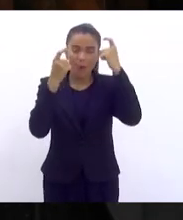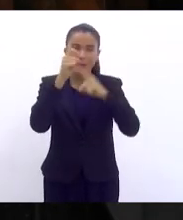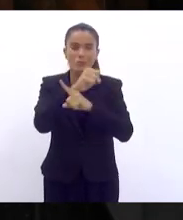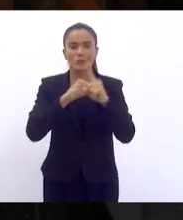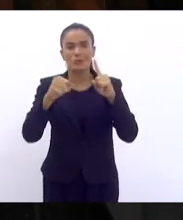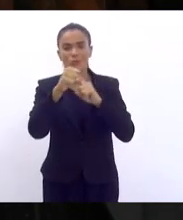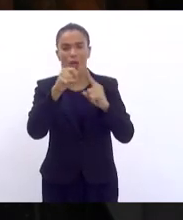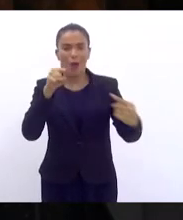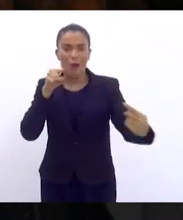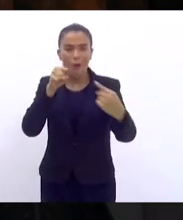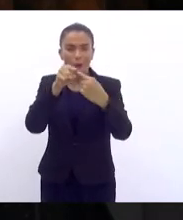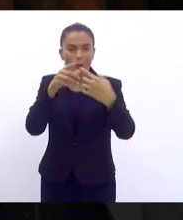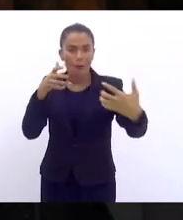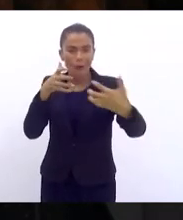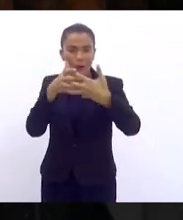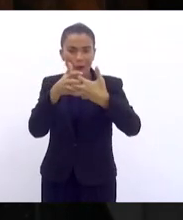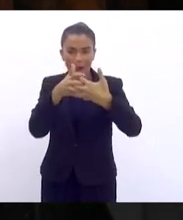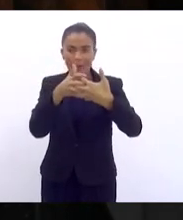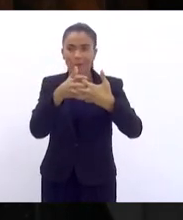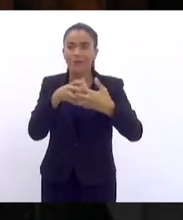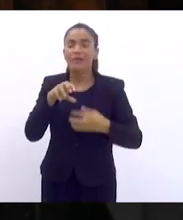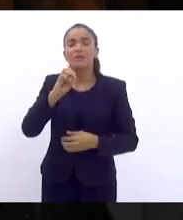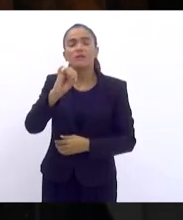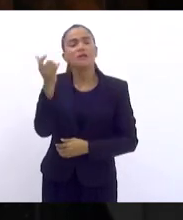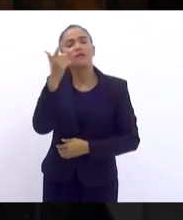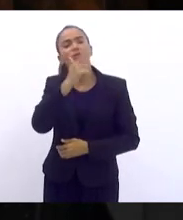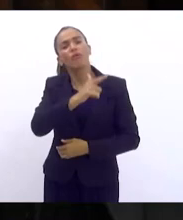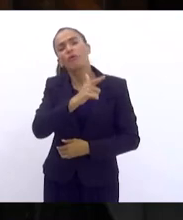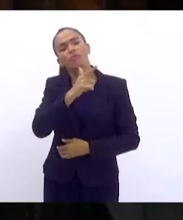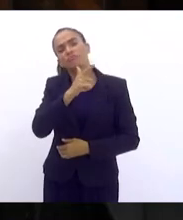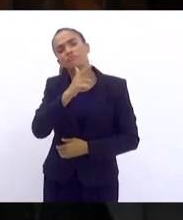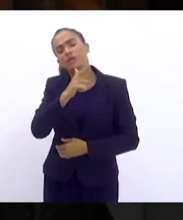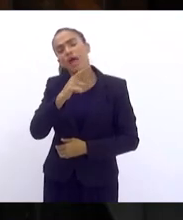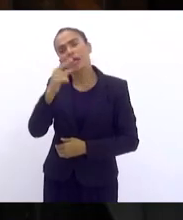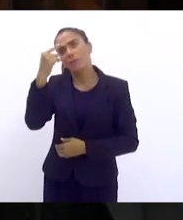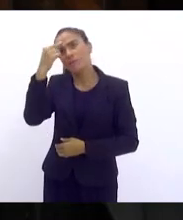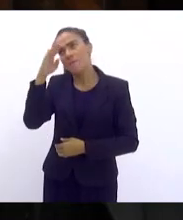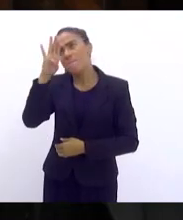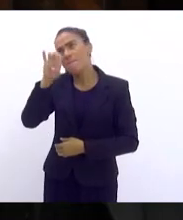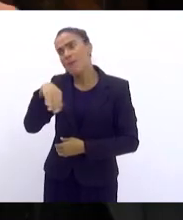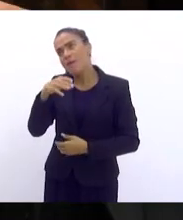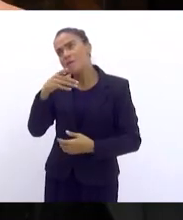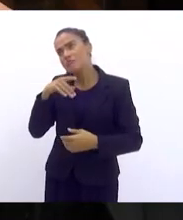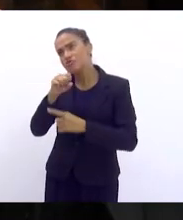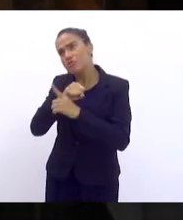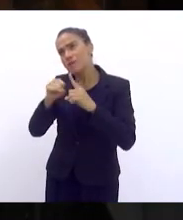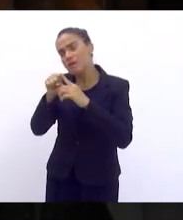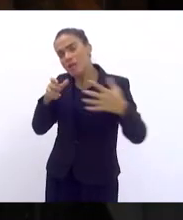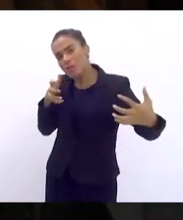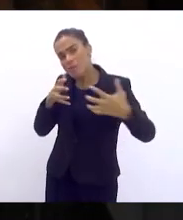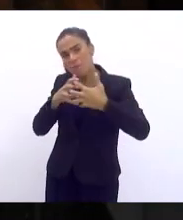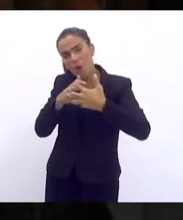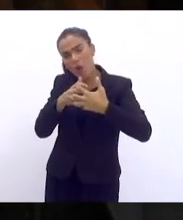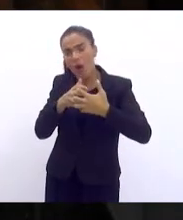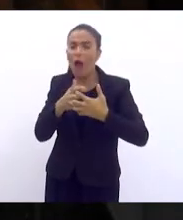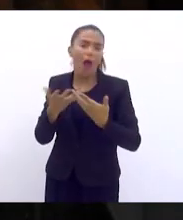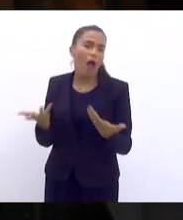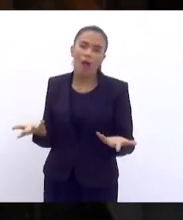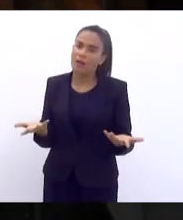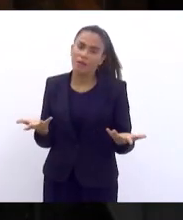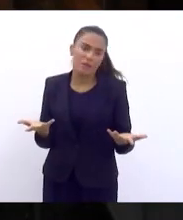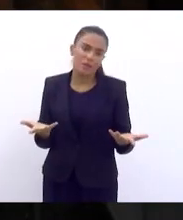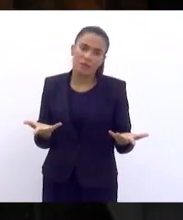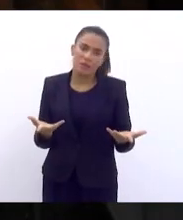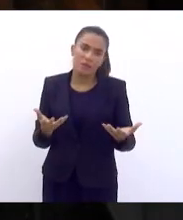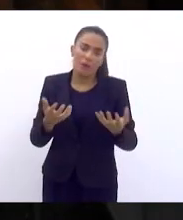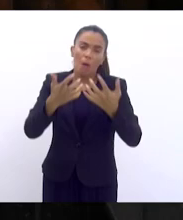Se a gente não consegue achar esse bem comum, evidentemente, tudo se desagrega.